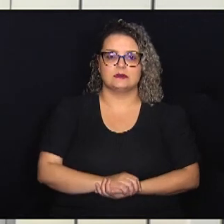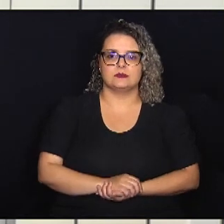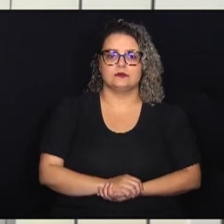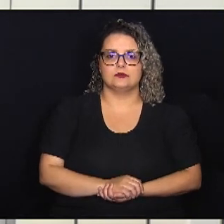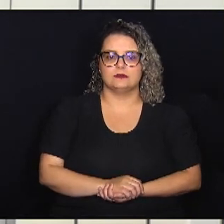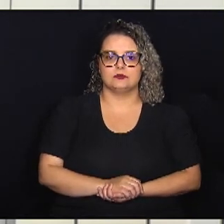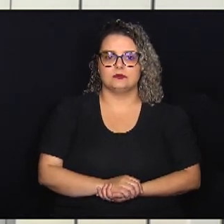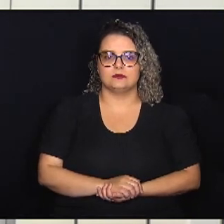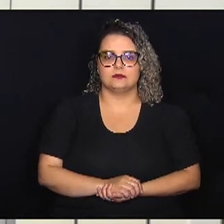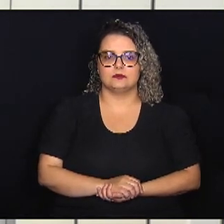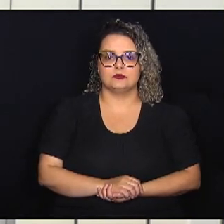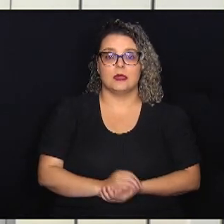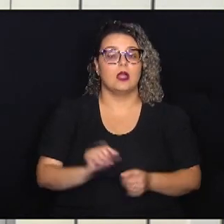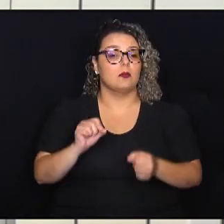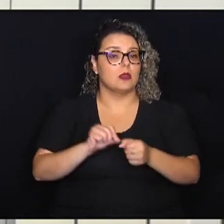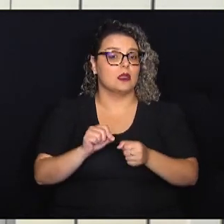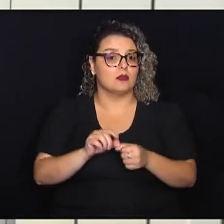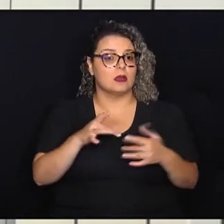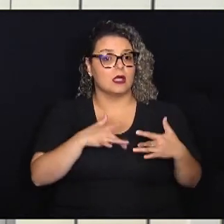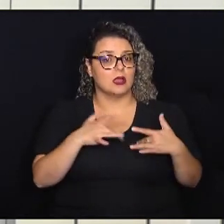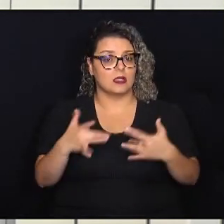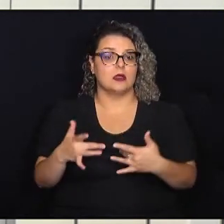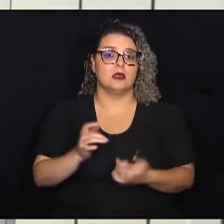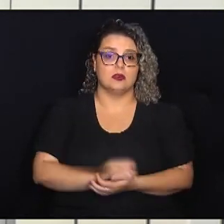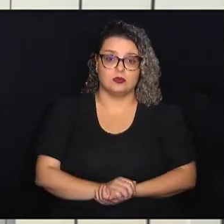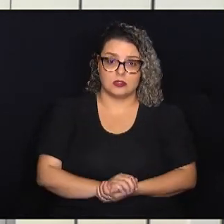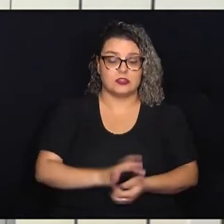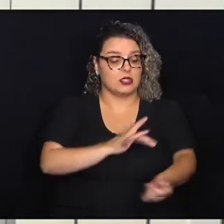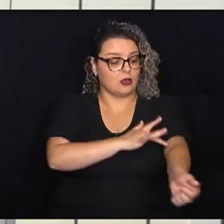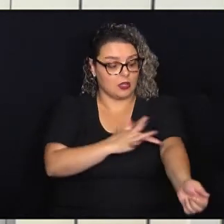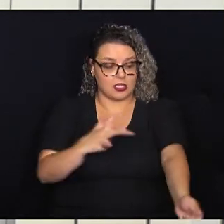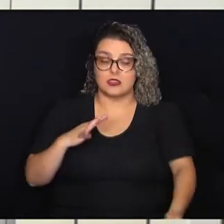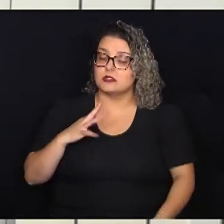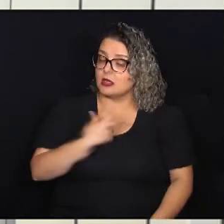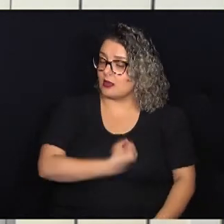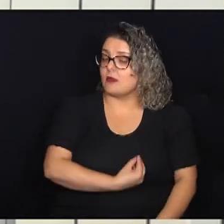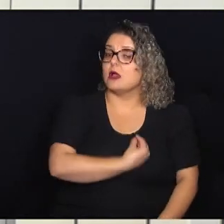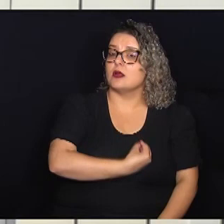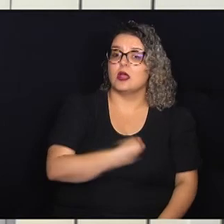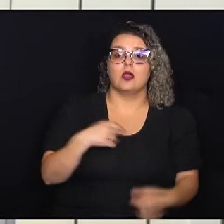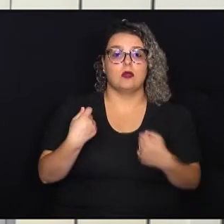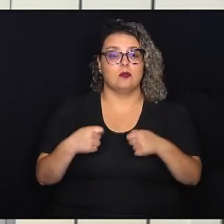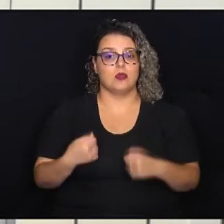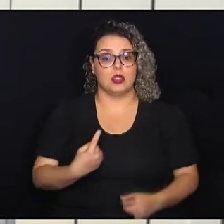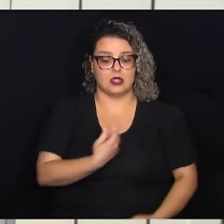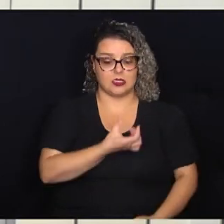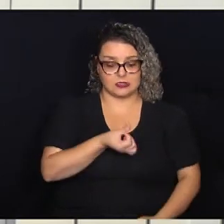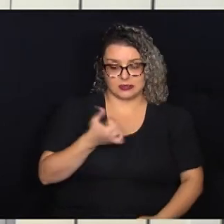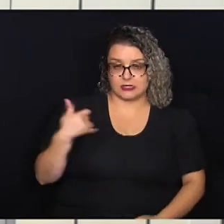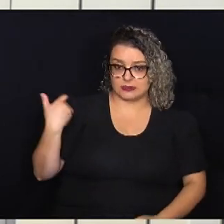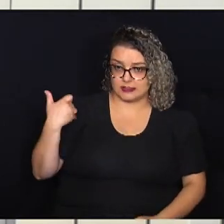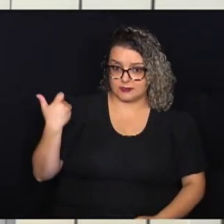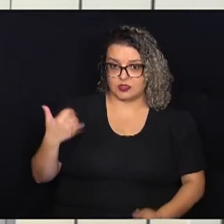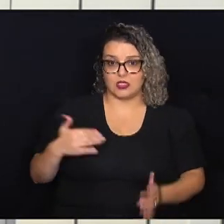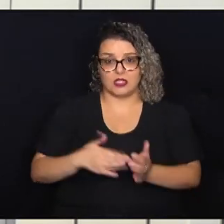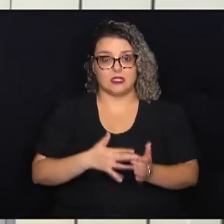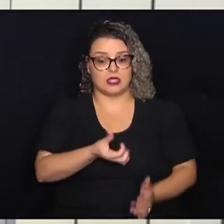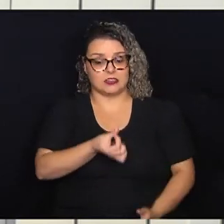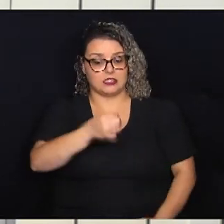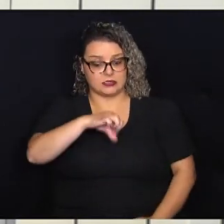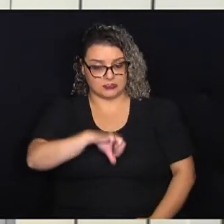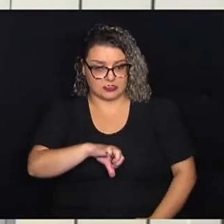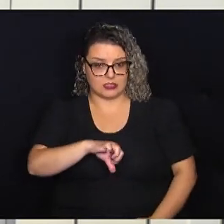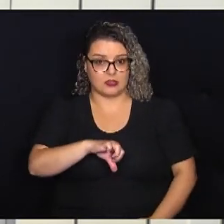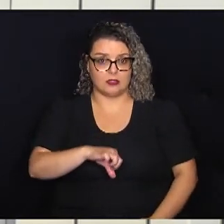E para fazer a doação de sangue e salvar vidas, é preciso ter entre 16 e 69 anos,